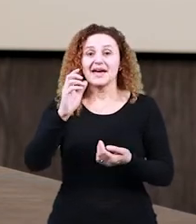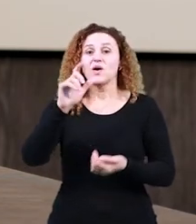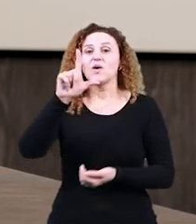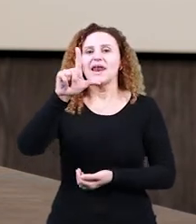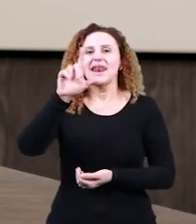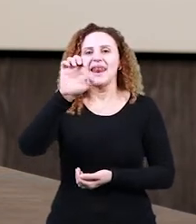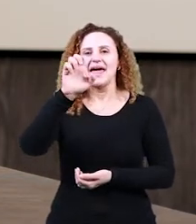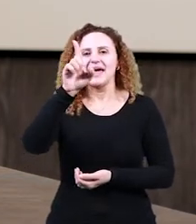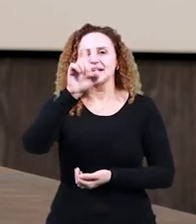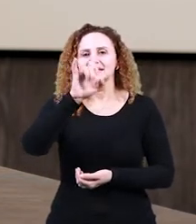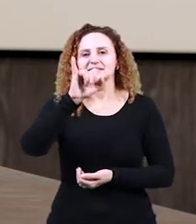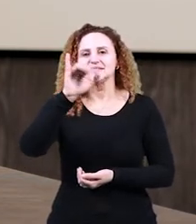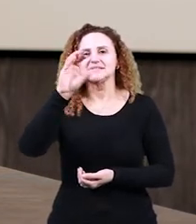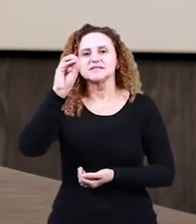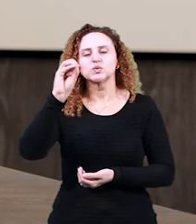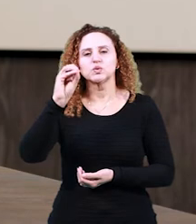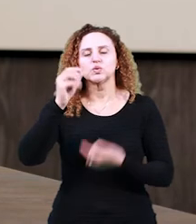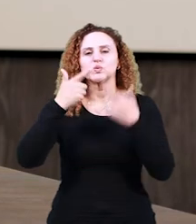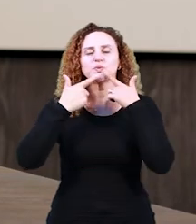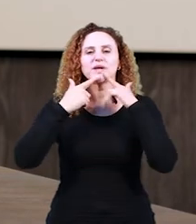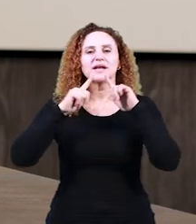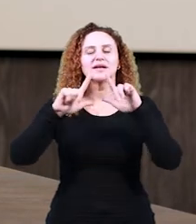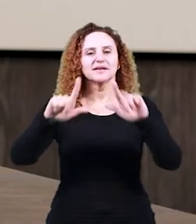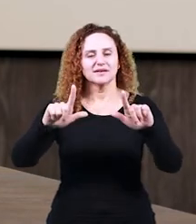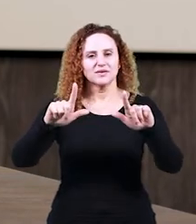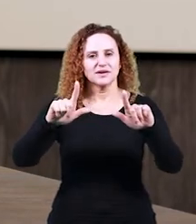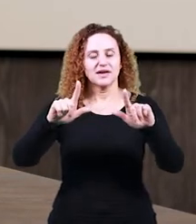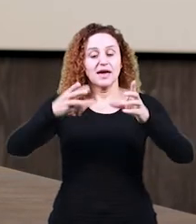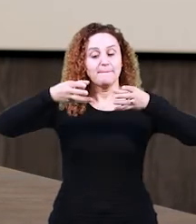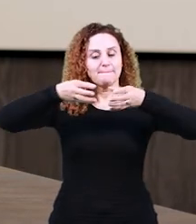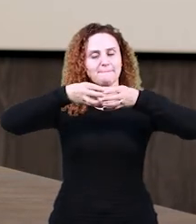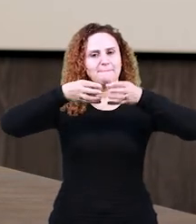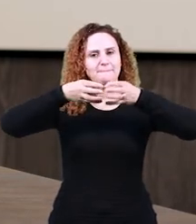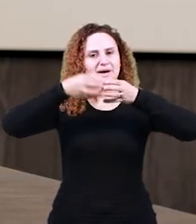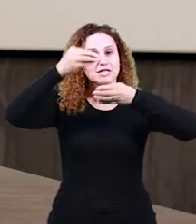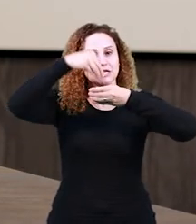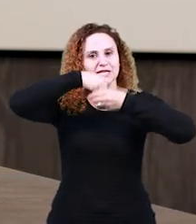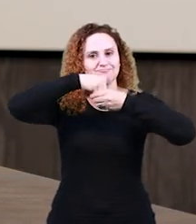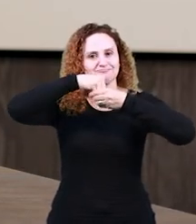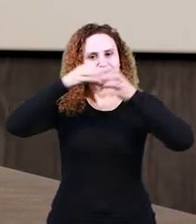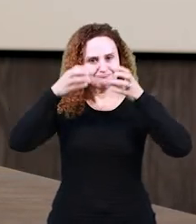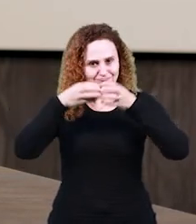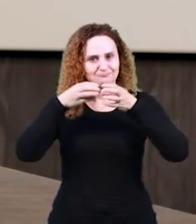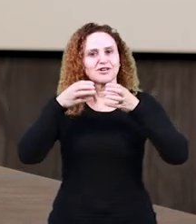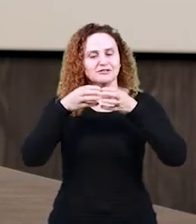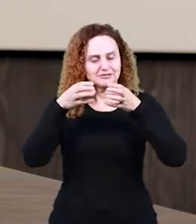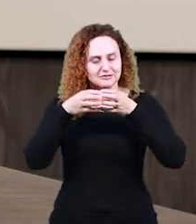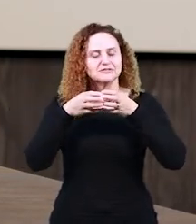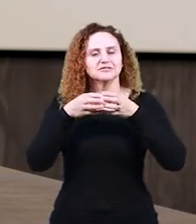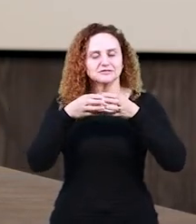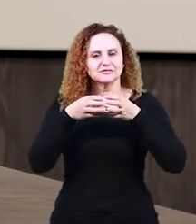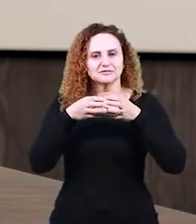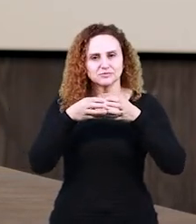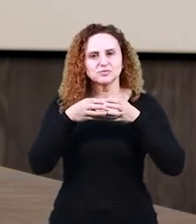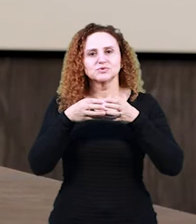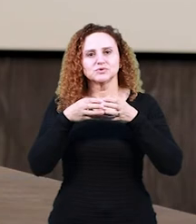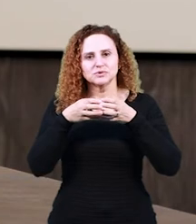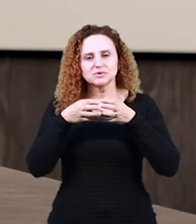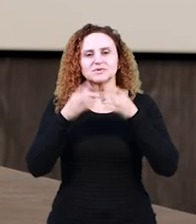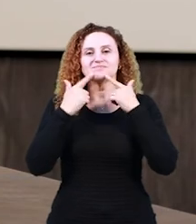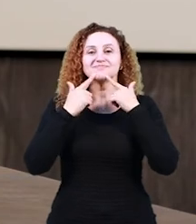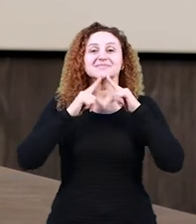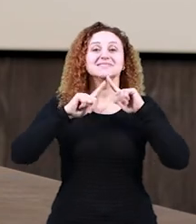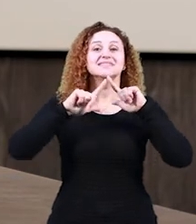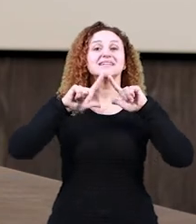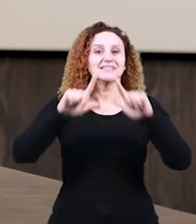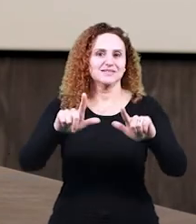da língua, né? O que significa entrar no léxico da língua? Fazer parte do conjunto de palavras que pertencem a uma língua, né? Então, o